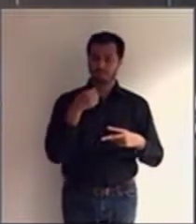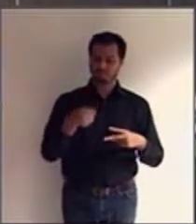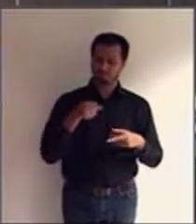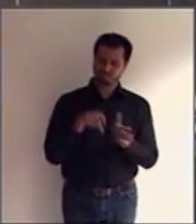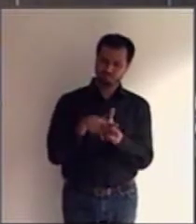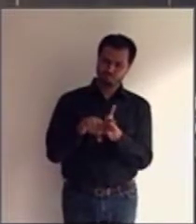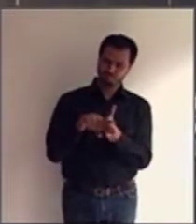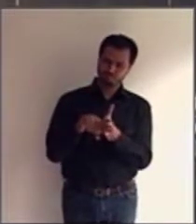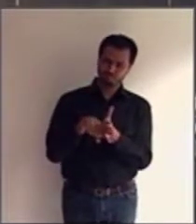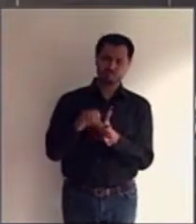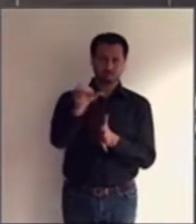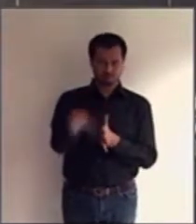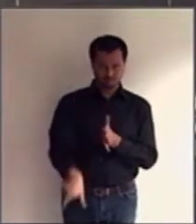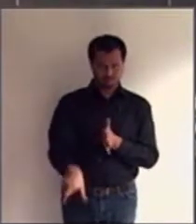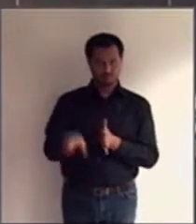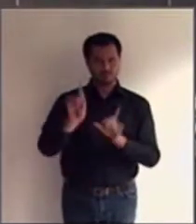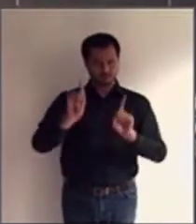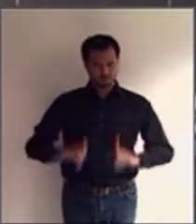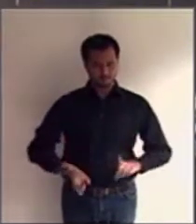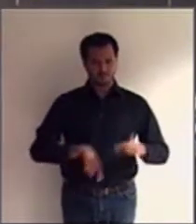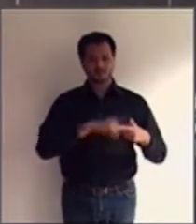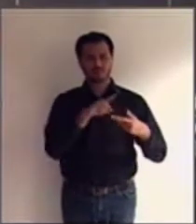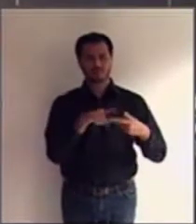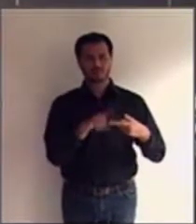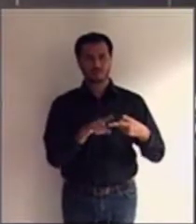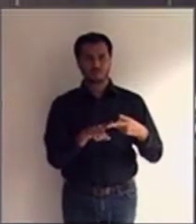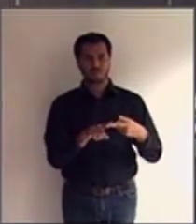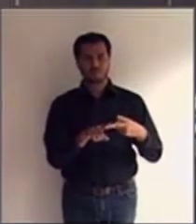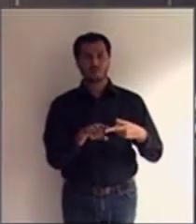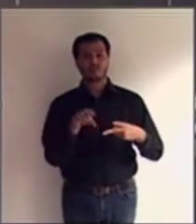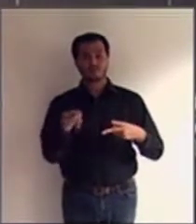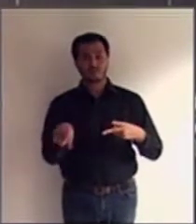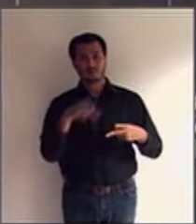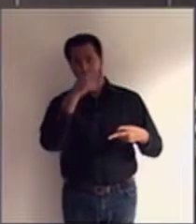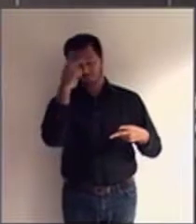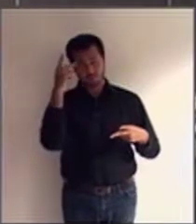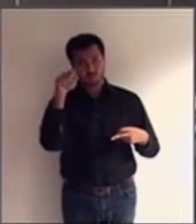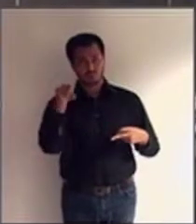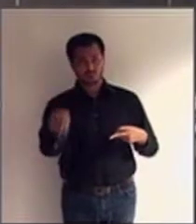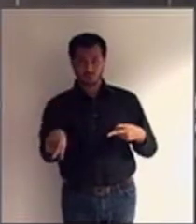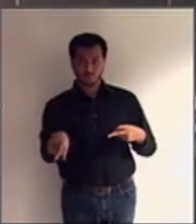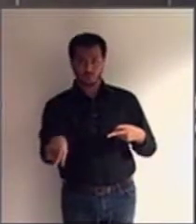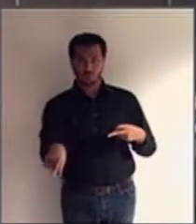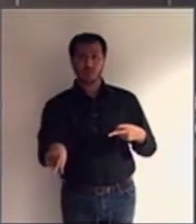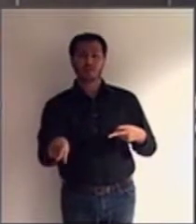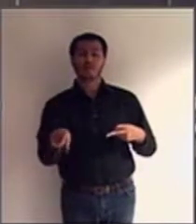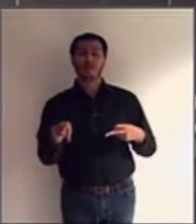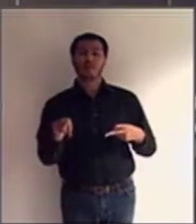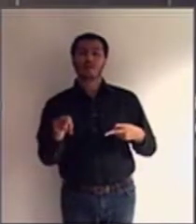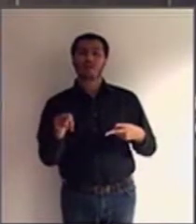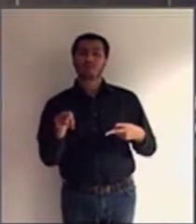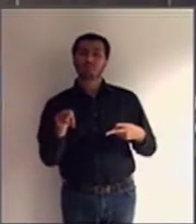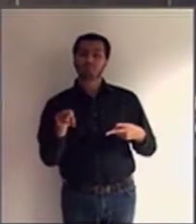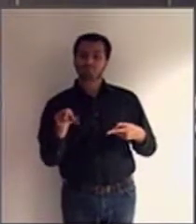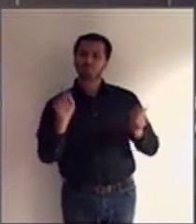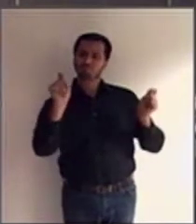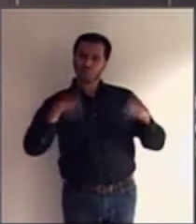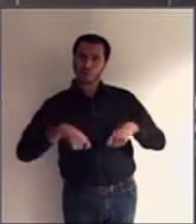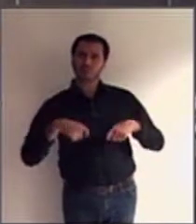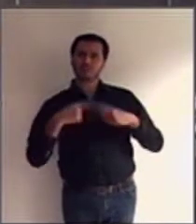ele tem a possibilidade de impugnar o pedido inicial, certo? Então, ele deve estar sendo